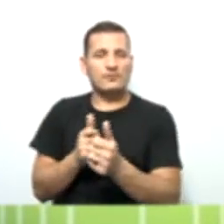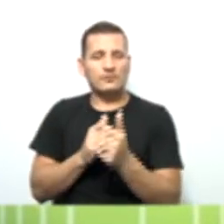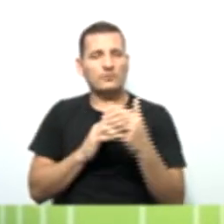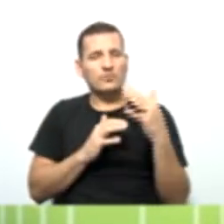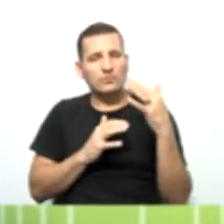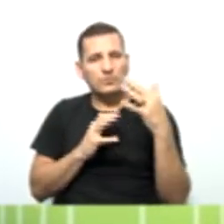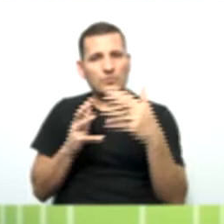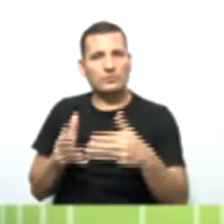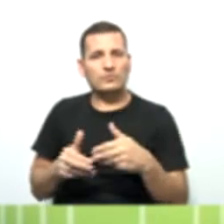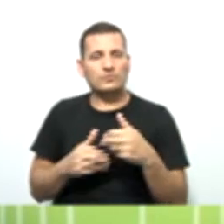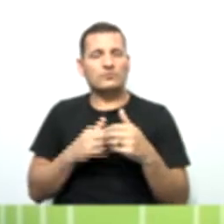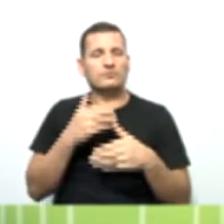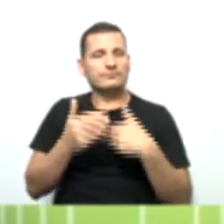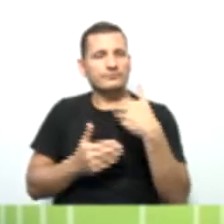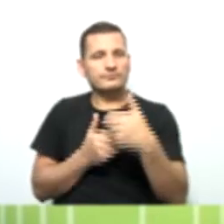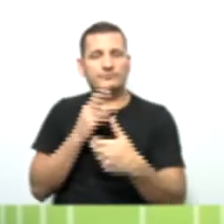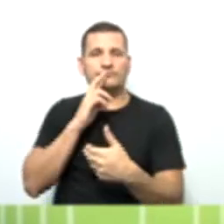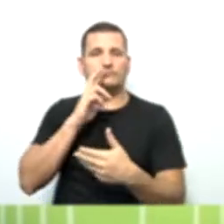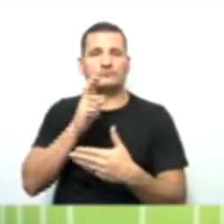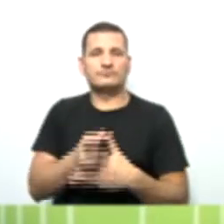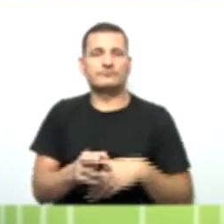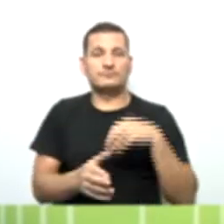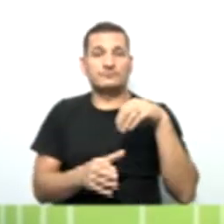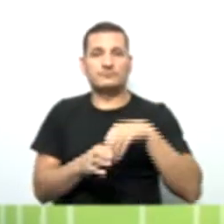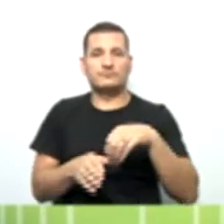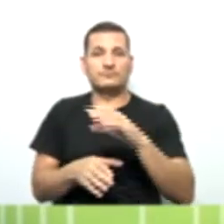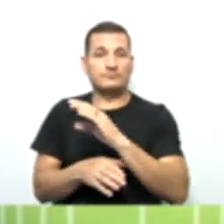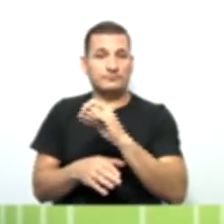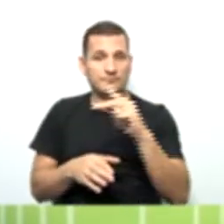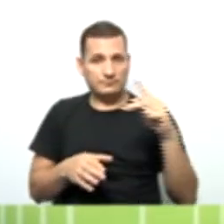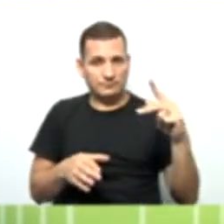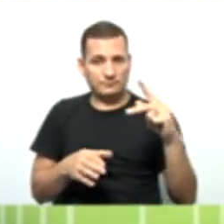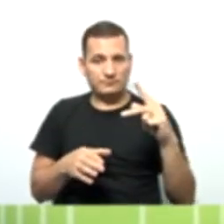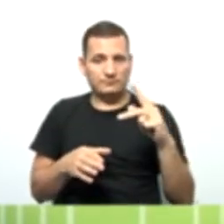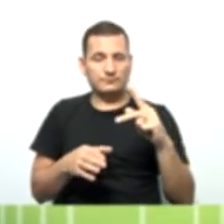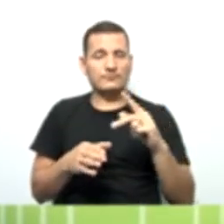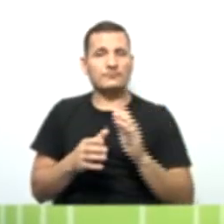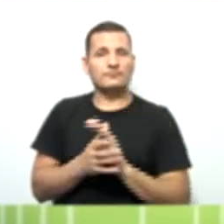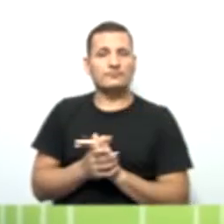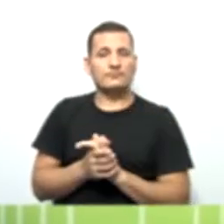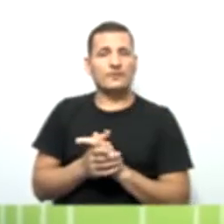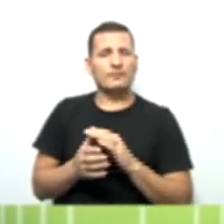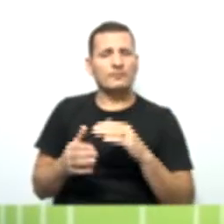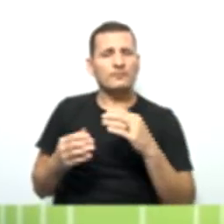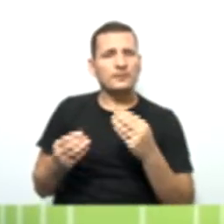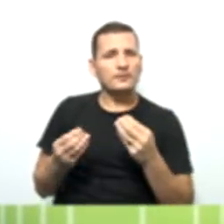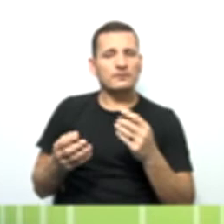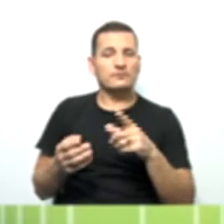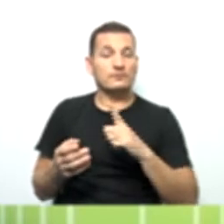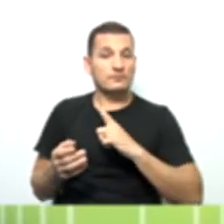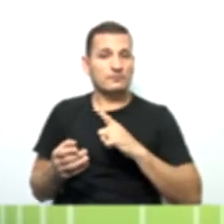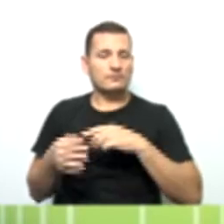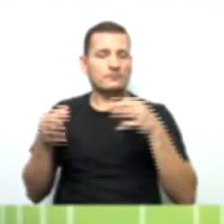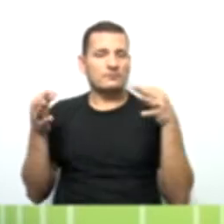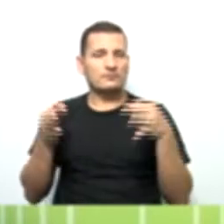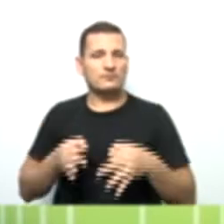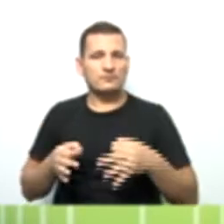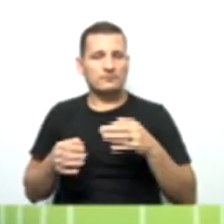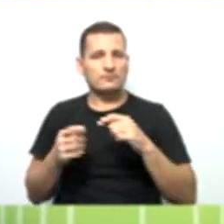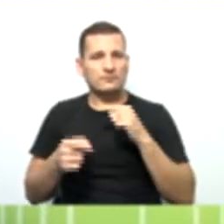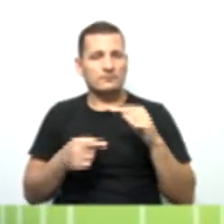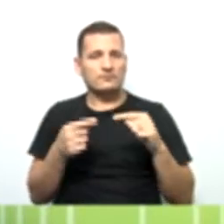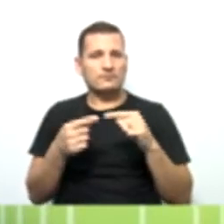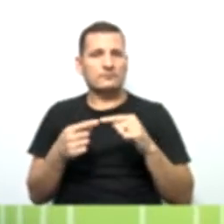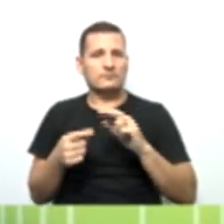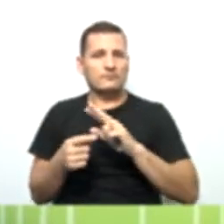os resultados dentro da cooperativa para assim ter a certeza de que o objetivo